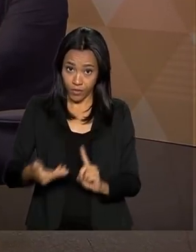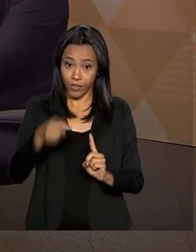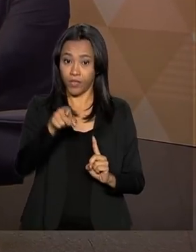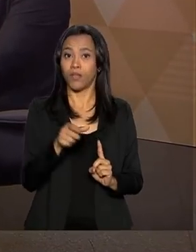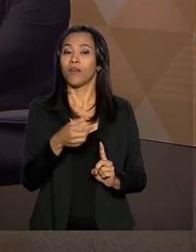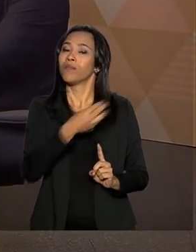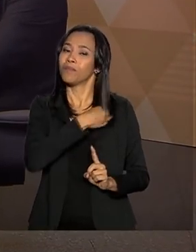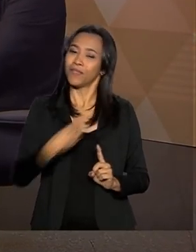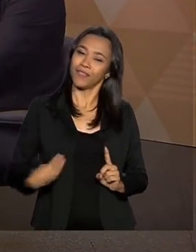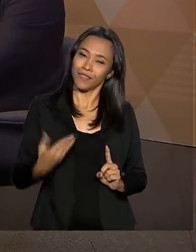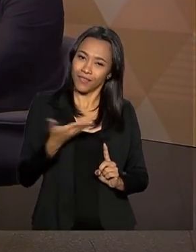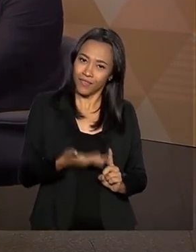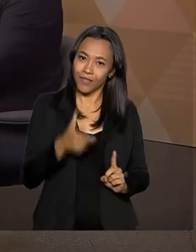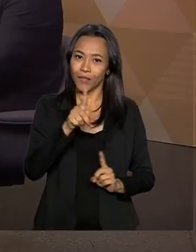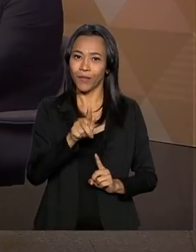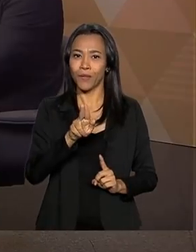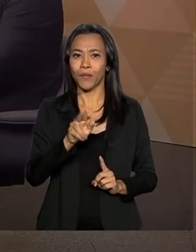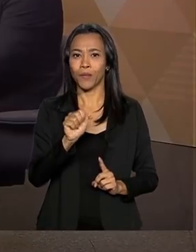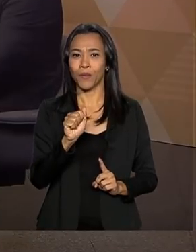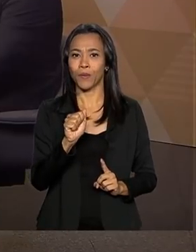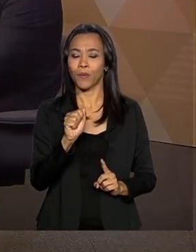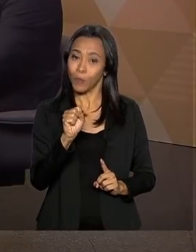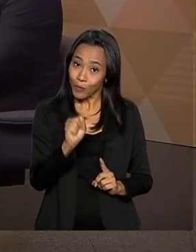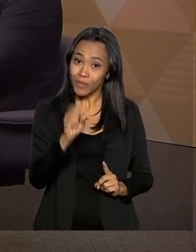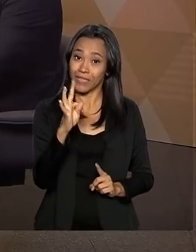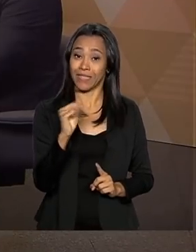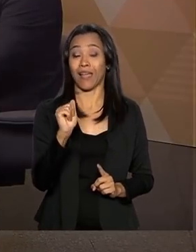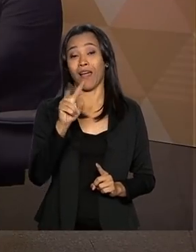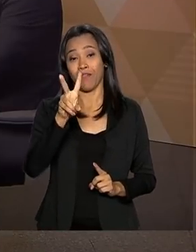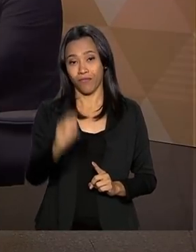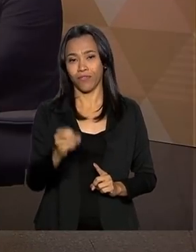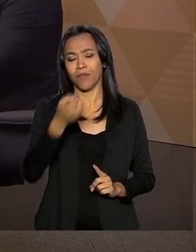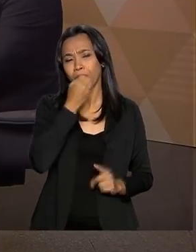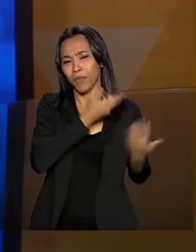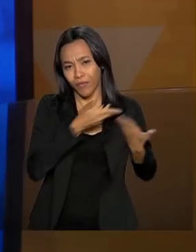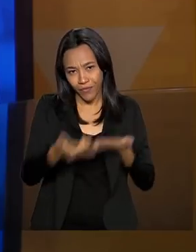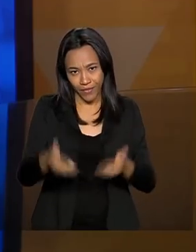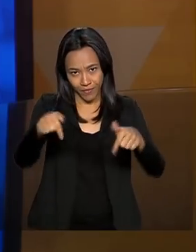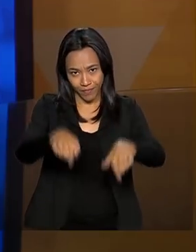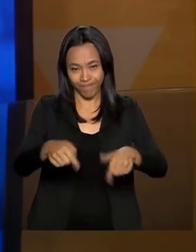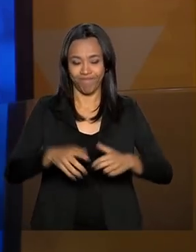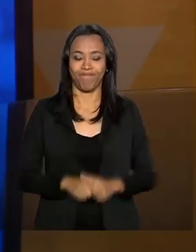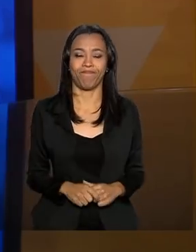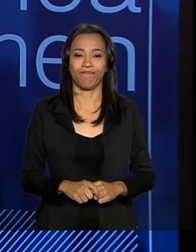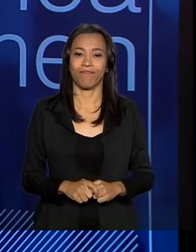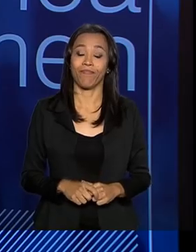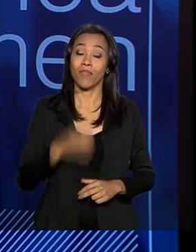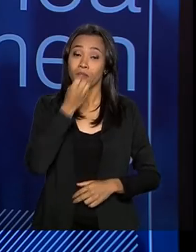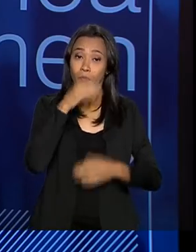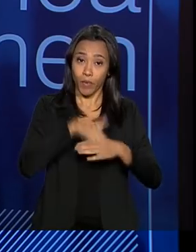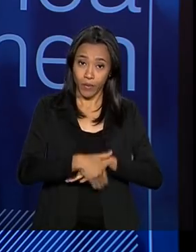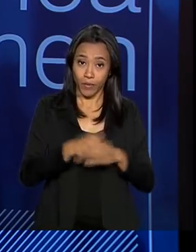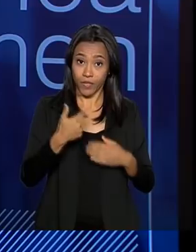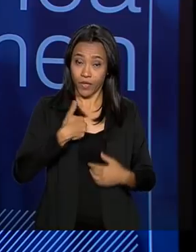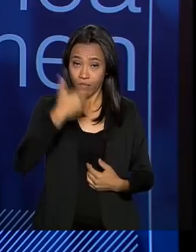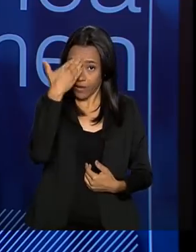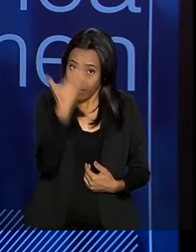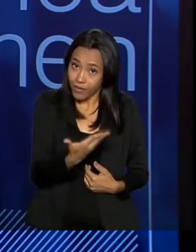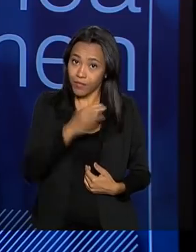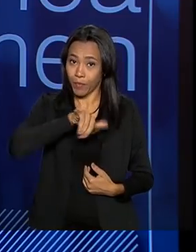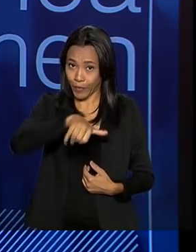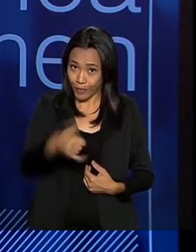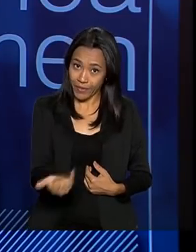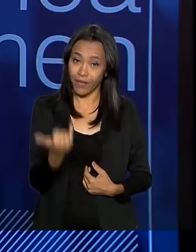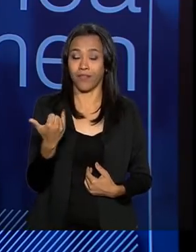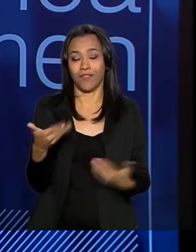Canuto. Seja bem-vindo, ministro. Muito obrigado pela presença aqui no Brasil em Pauta. Boa noite, Paulo. Eu que agradeço a oportunidade